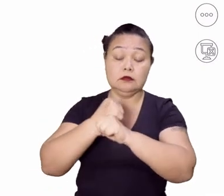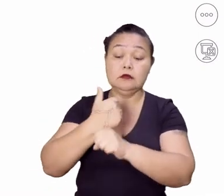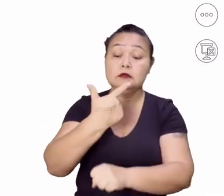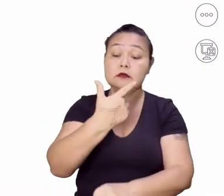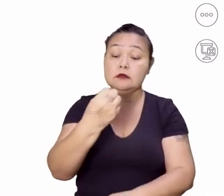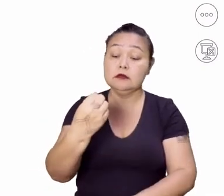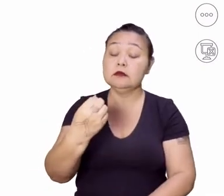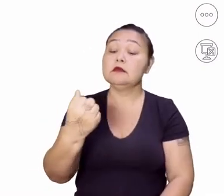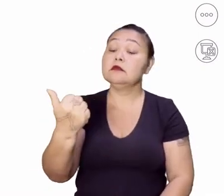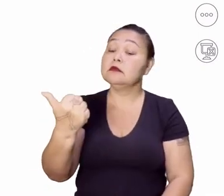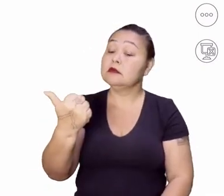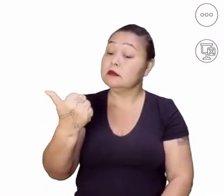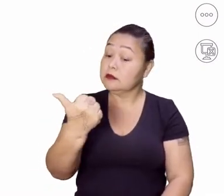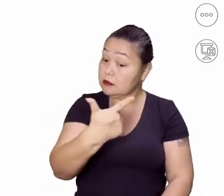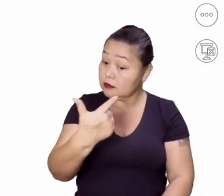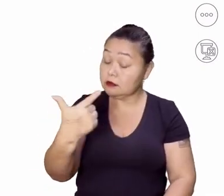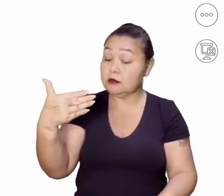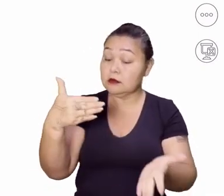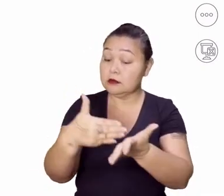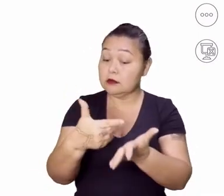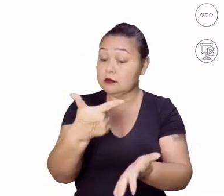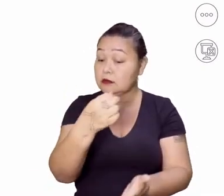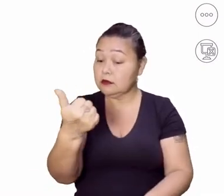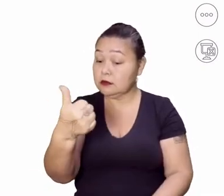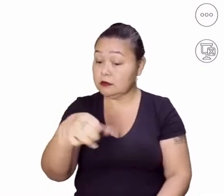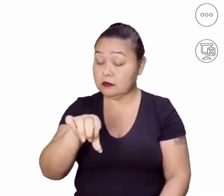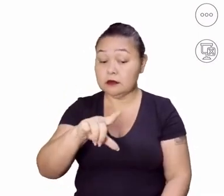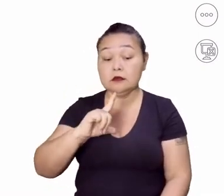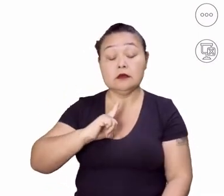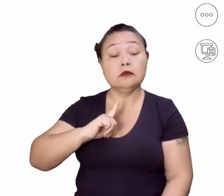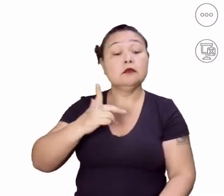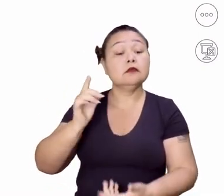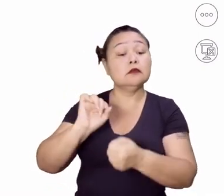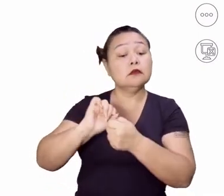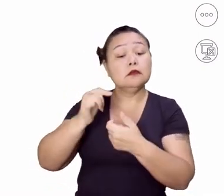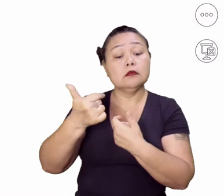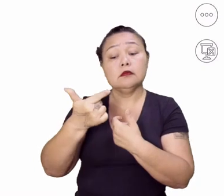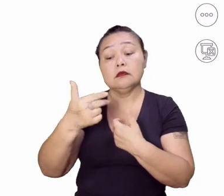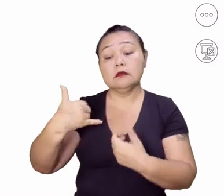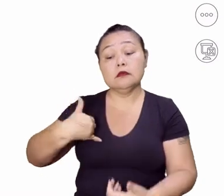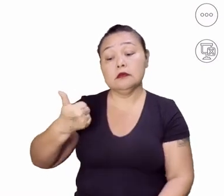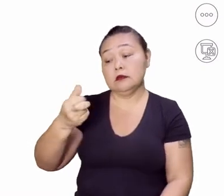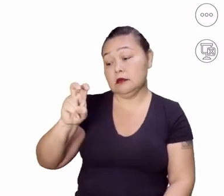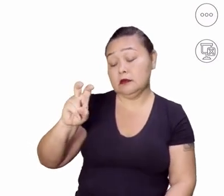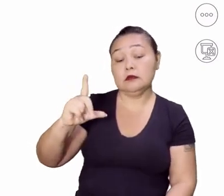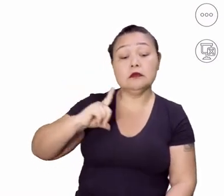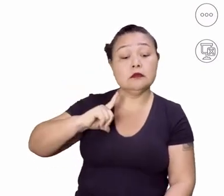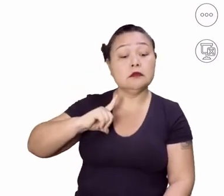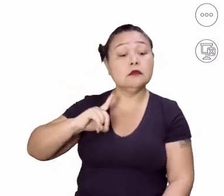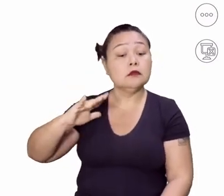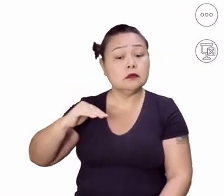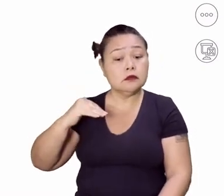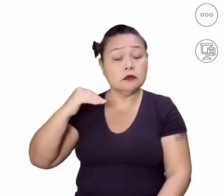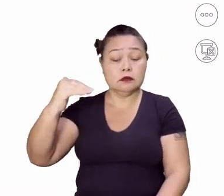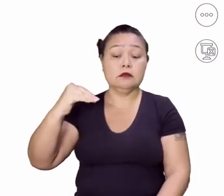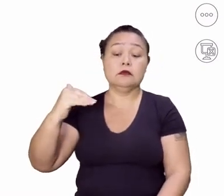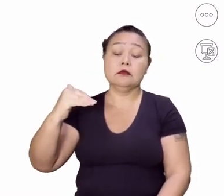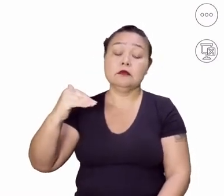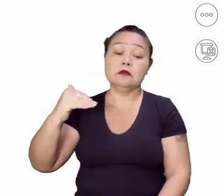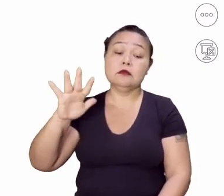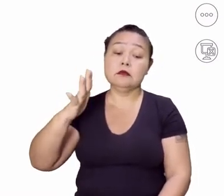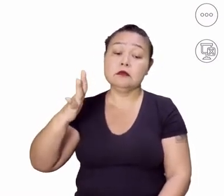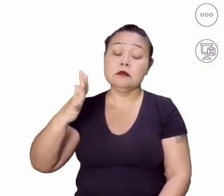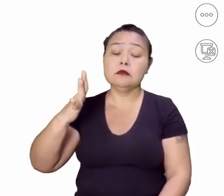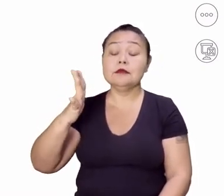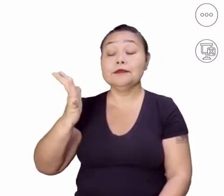2019. O nível de instrução das pessoas com 25 anos ou mais no Brasil, né? E nós predominamos ainda